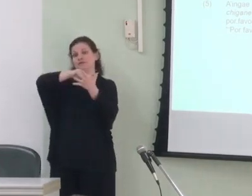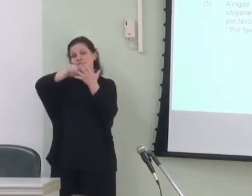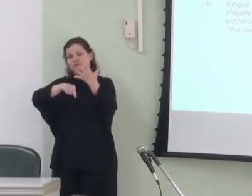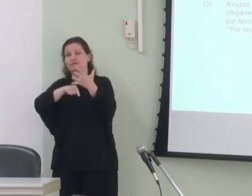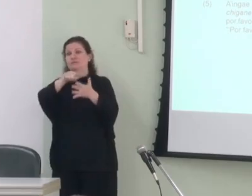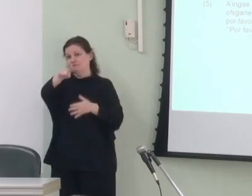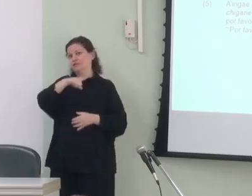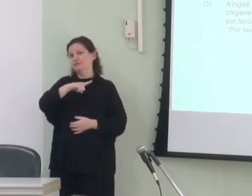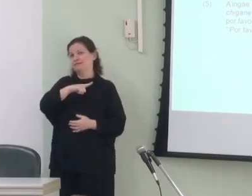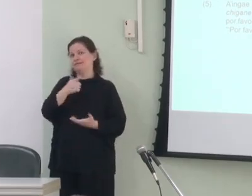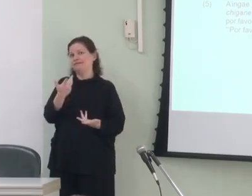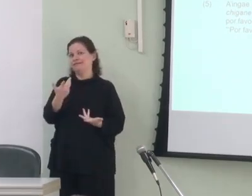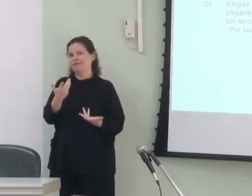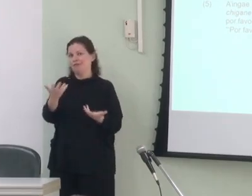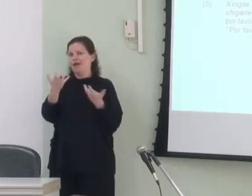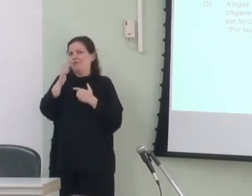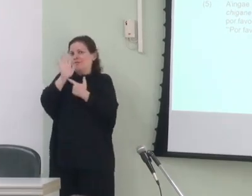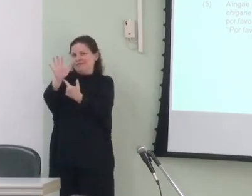tem aí